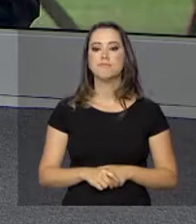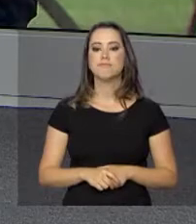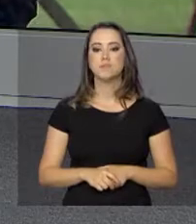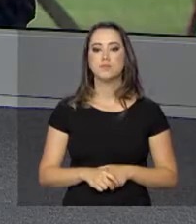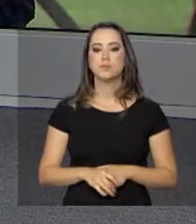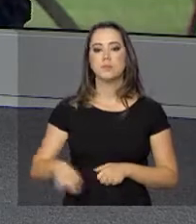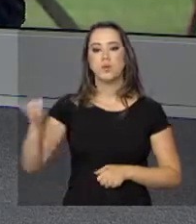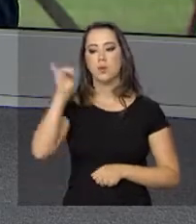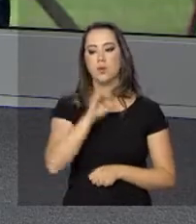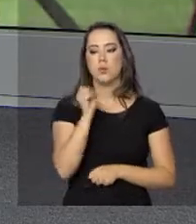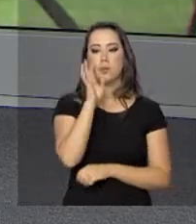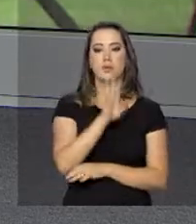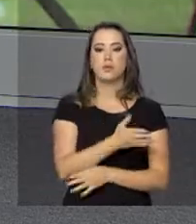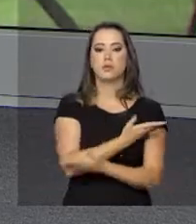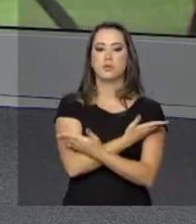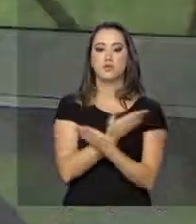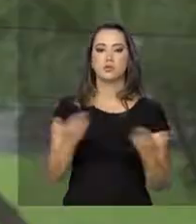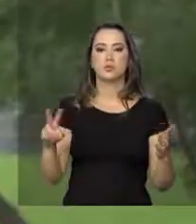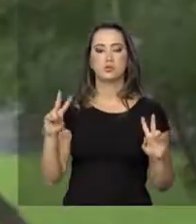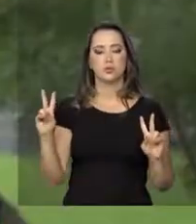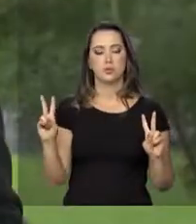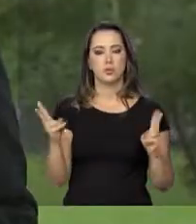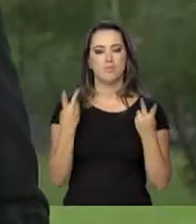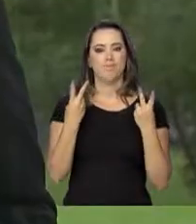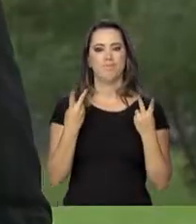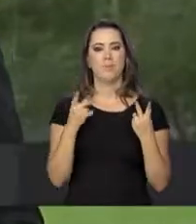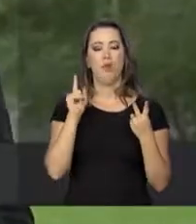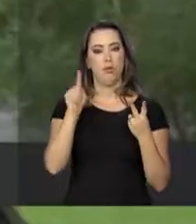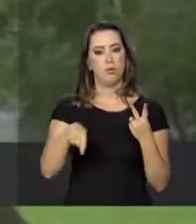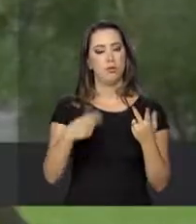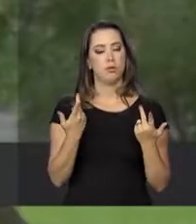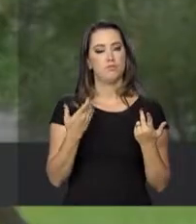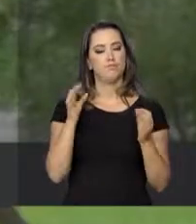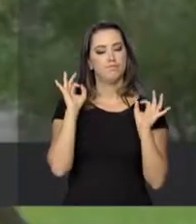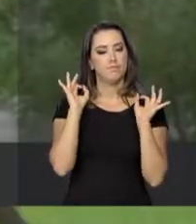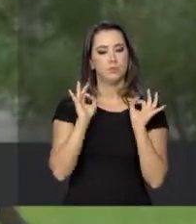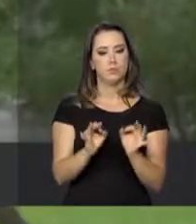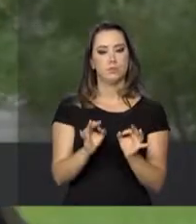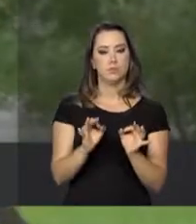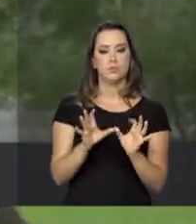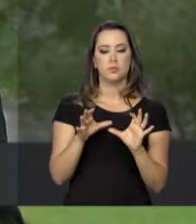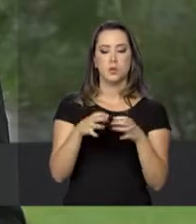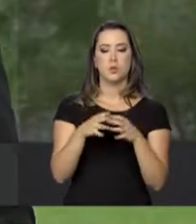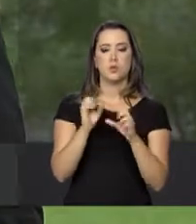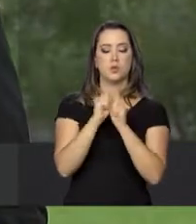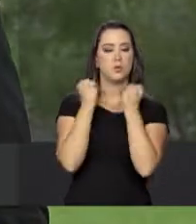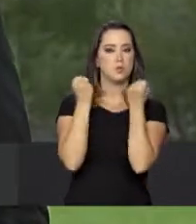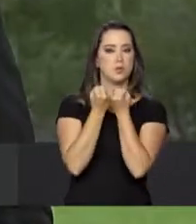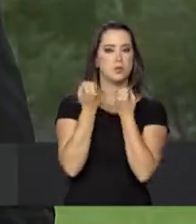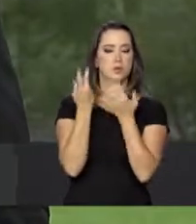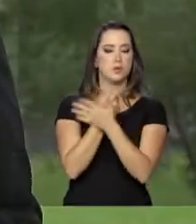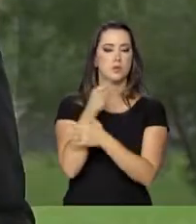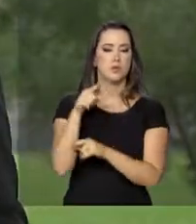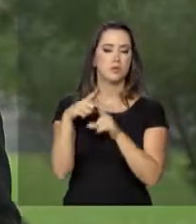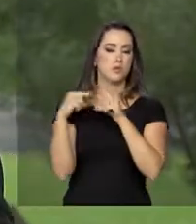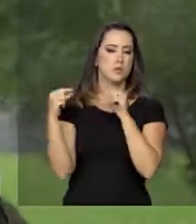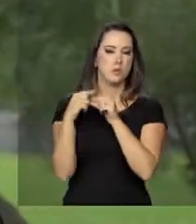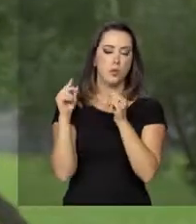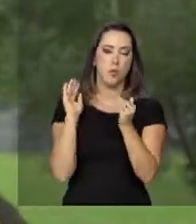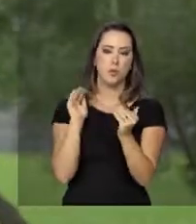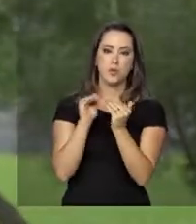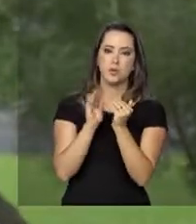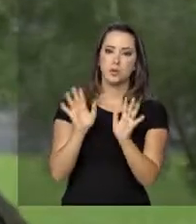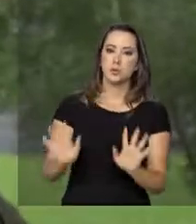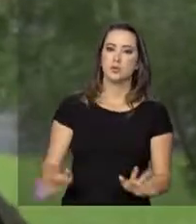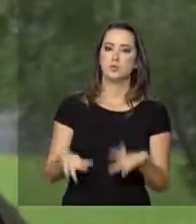Oi, Roberto. Boa tarde a você, boa tarde a todos que nos assistem. Roberto, exatamente, este seminário que acontece aqui em Brasília tem o objetivo de